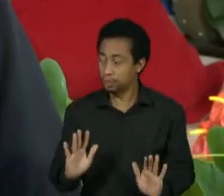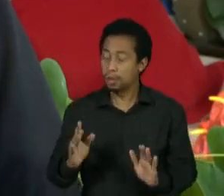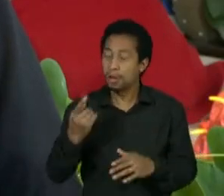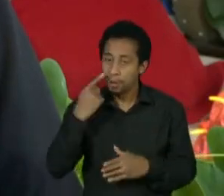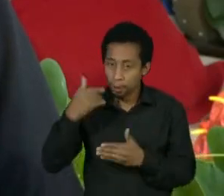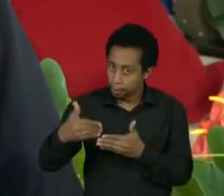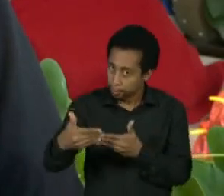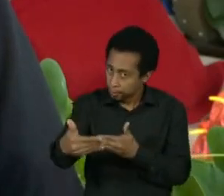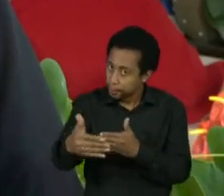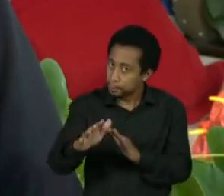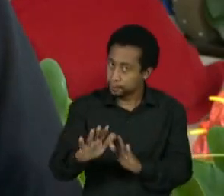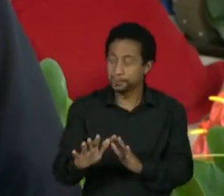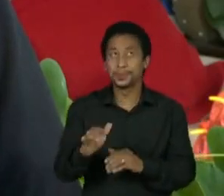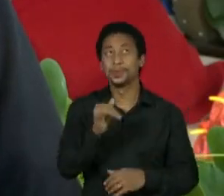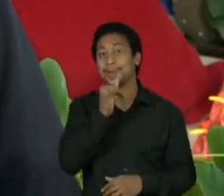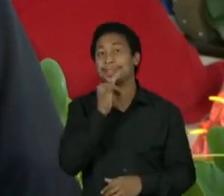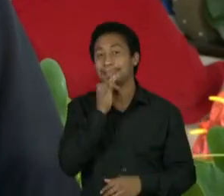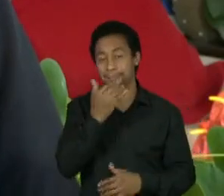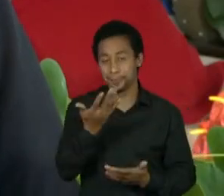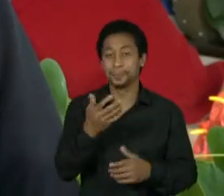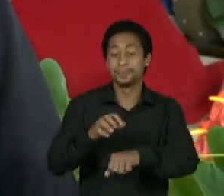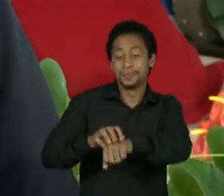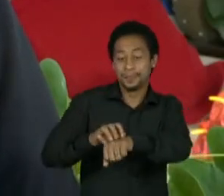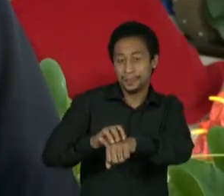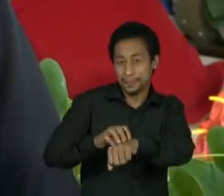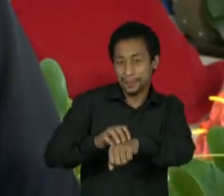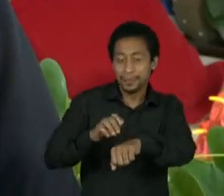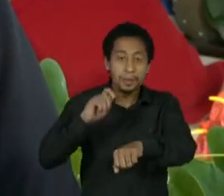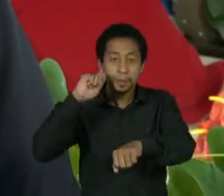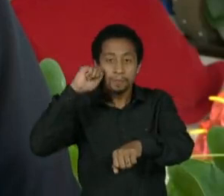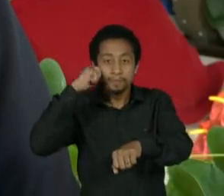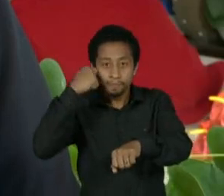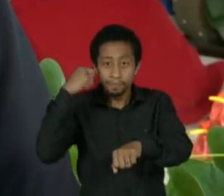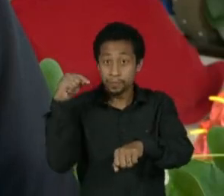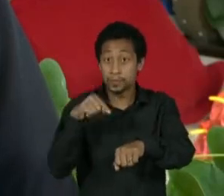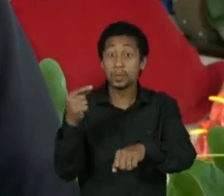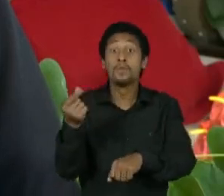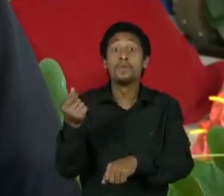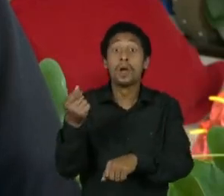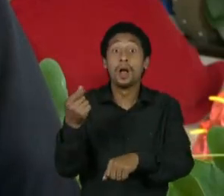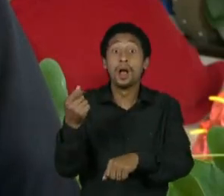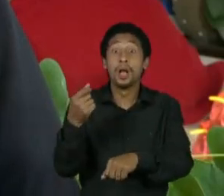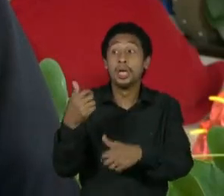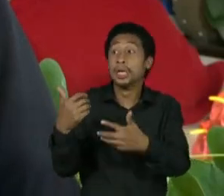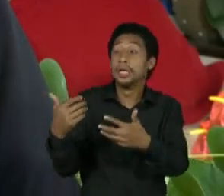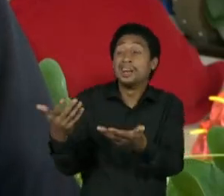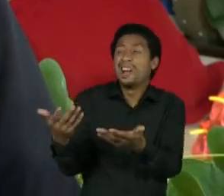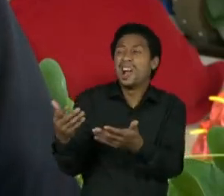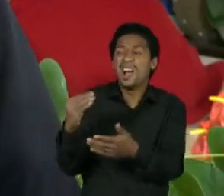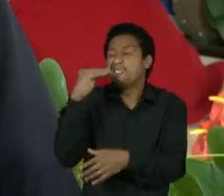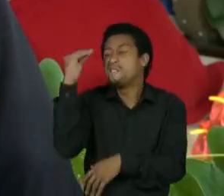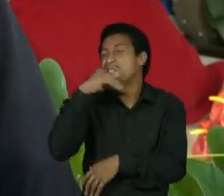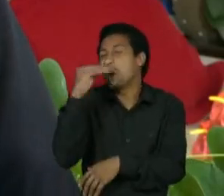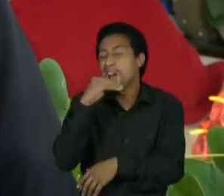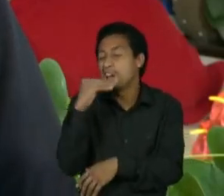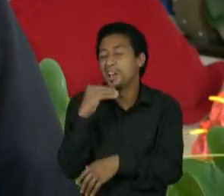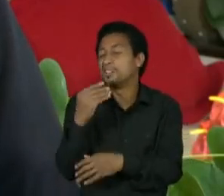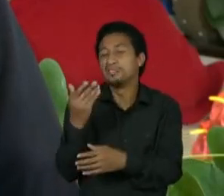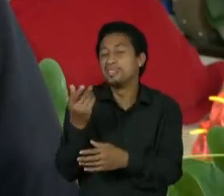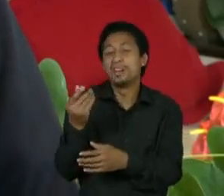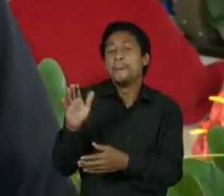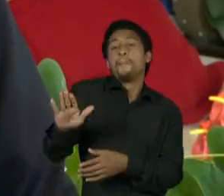Por exemplo, o preço do carvão, que estava sendo demonizado, o carvão não valia mais nada, subiu